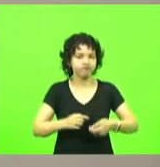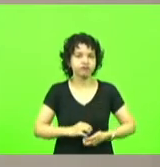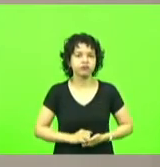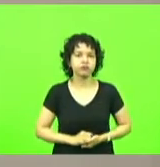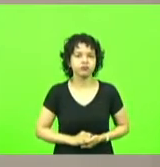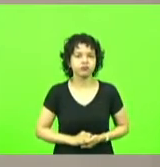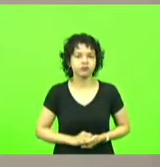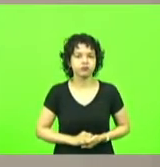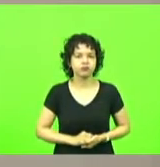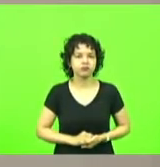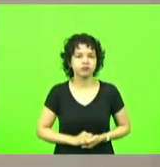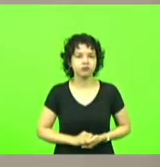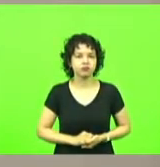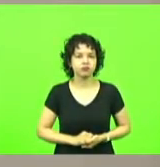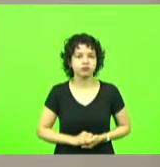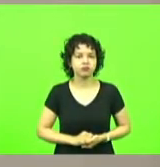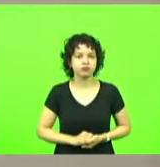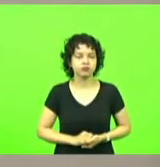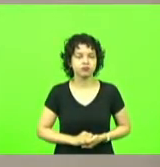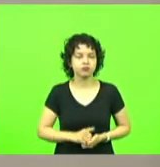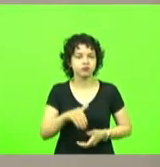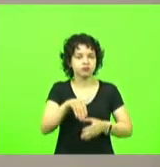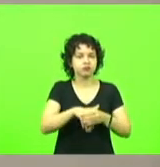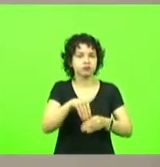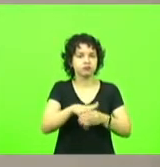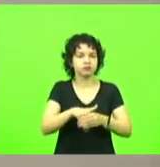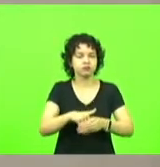não havendo quem queira discutir em votação